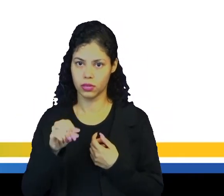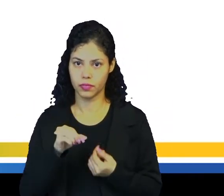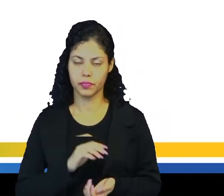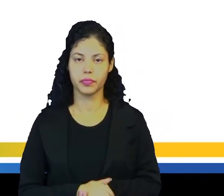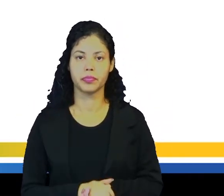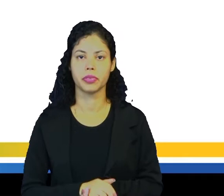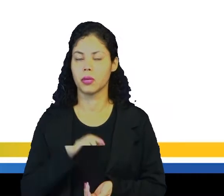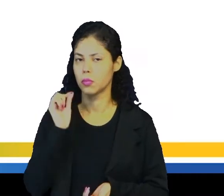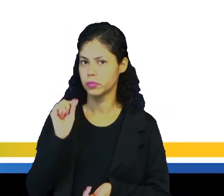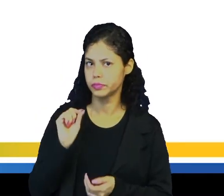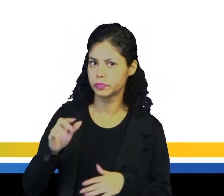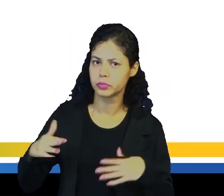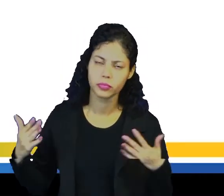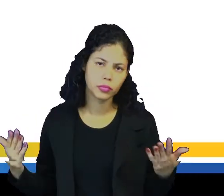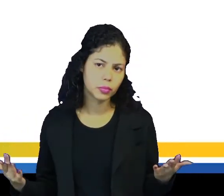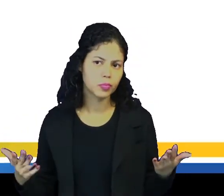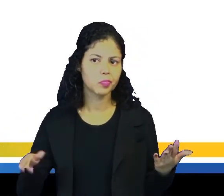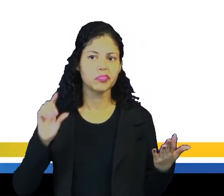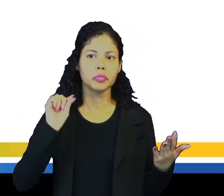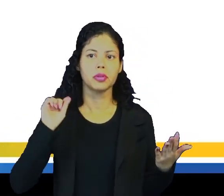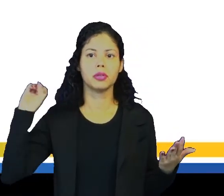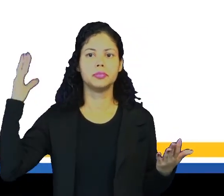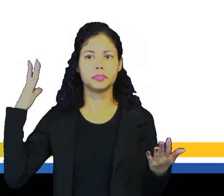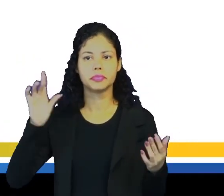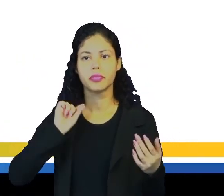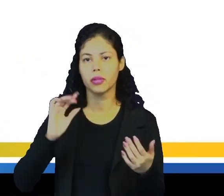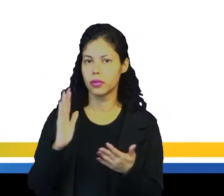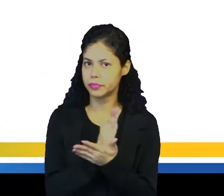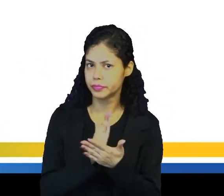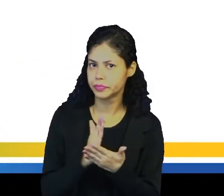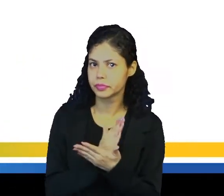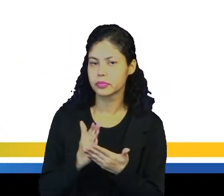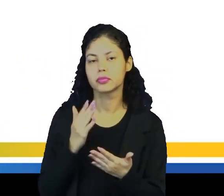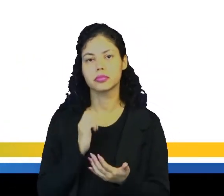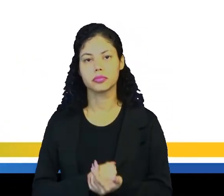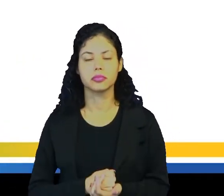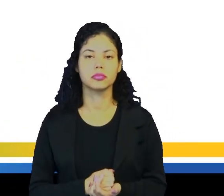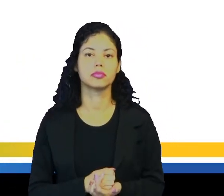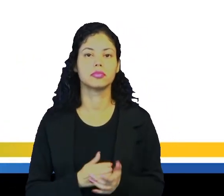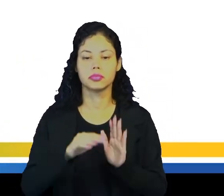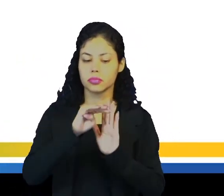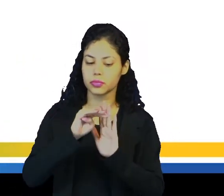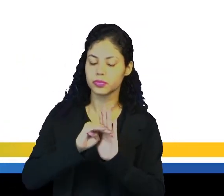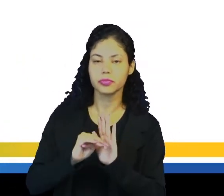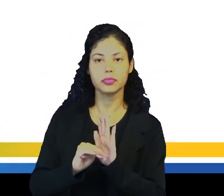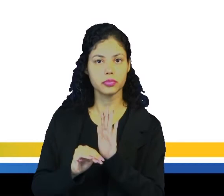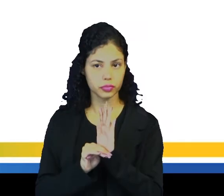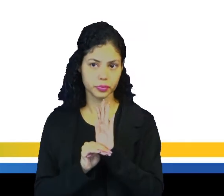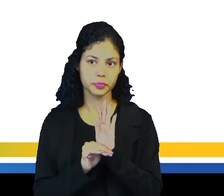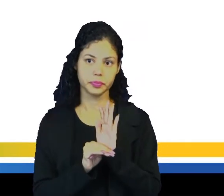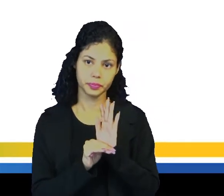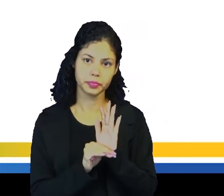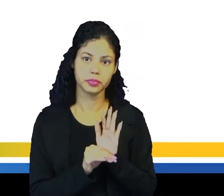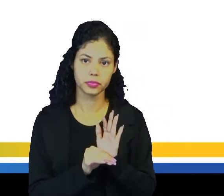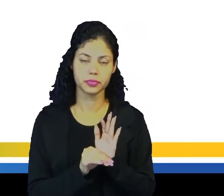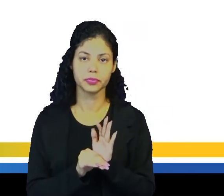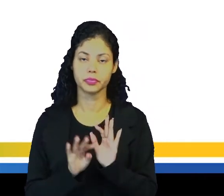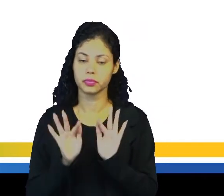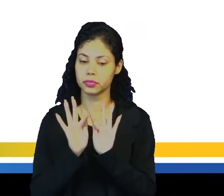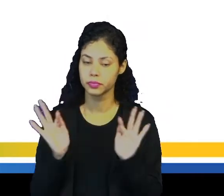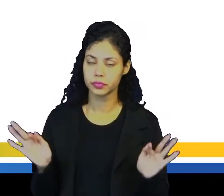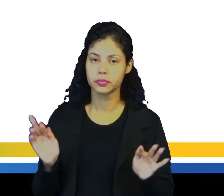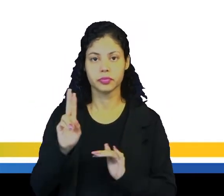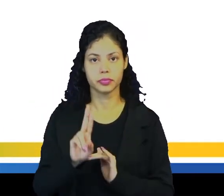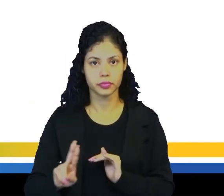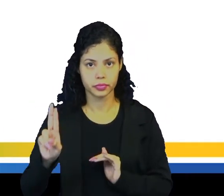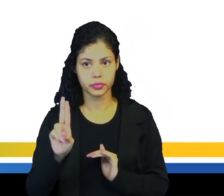ok? Então, no caso nós temos, né, algumas, uma sequência já de itens na frase, então